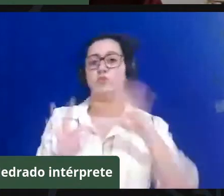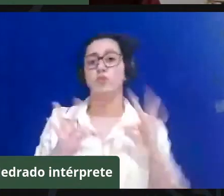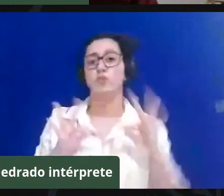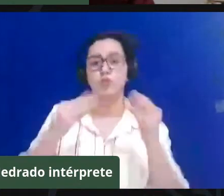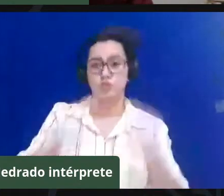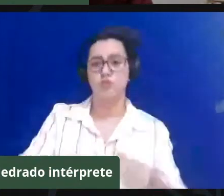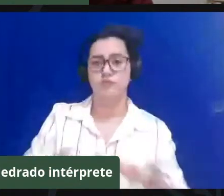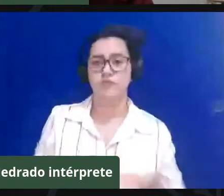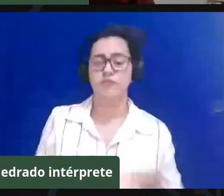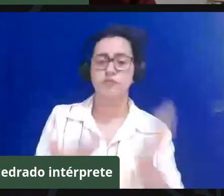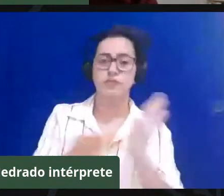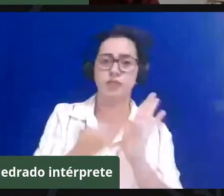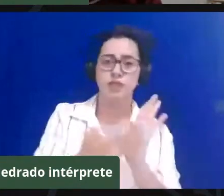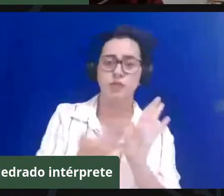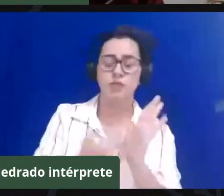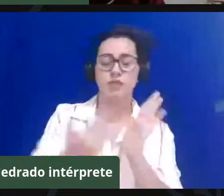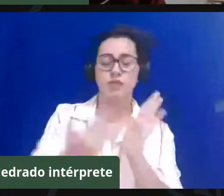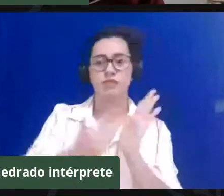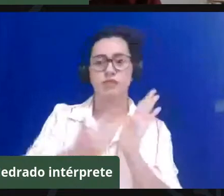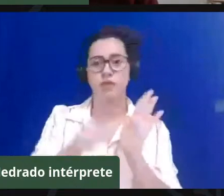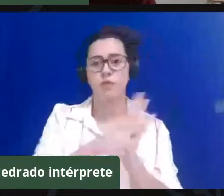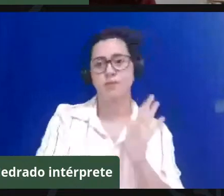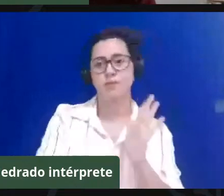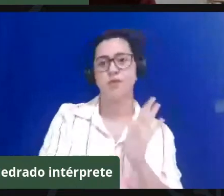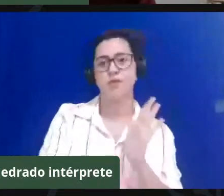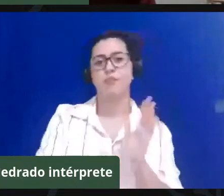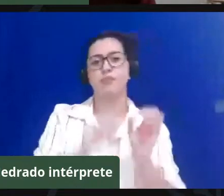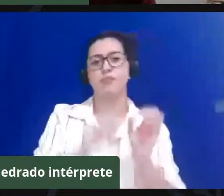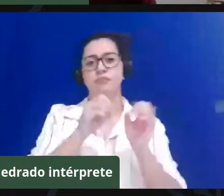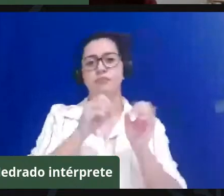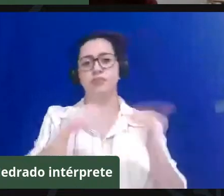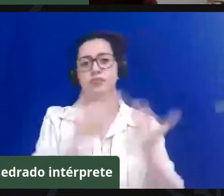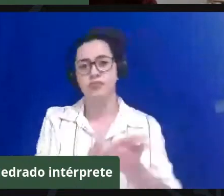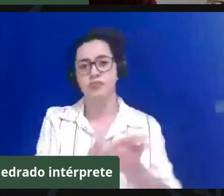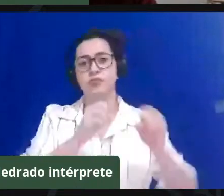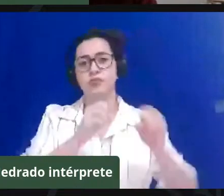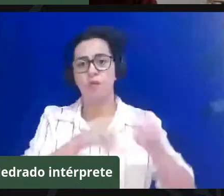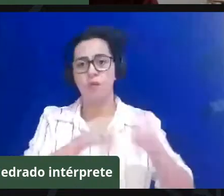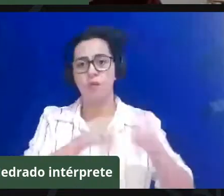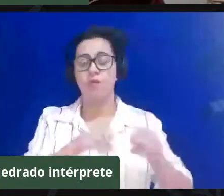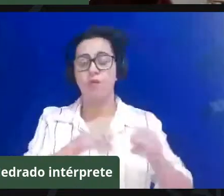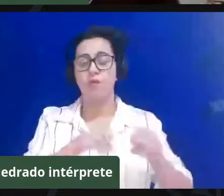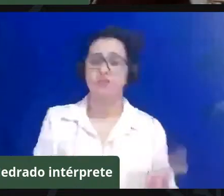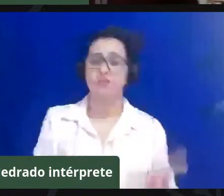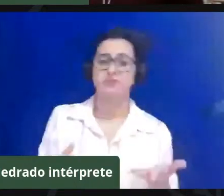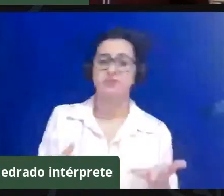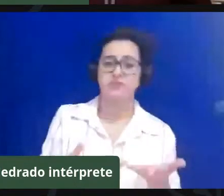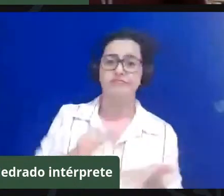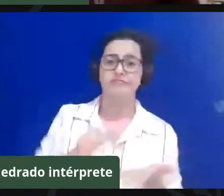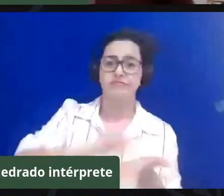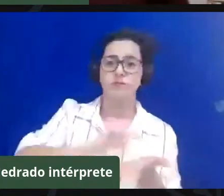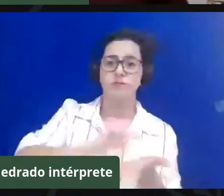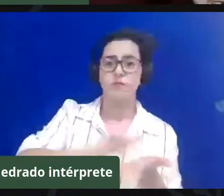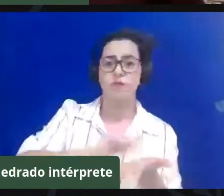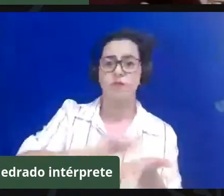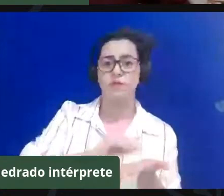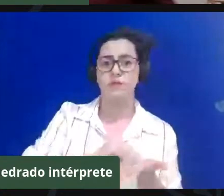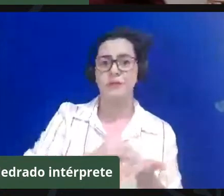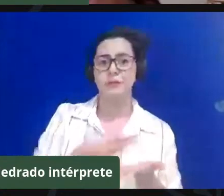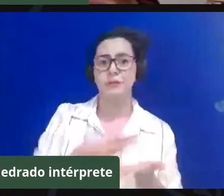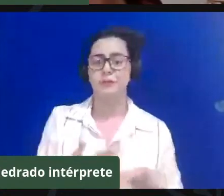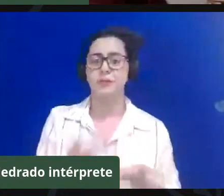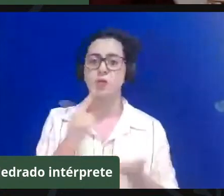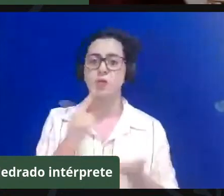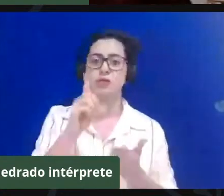livros didáticos, esse silenciamento do debate sobre essa questão. para avançar na conclusão, um outro dado que eu